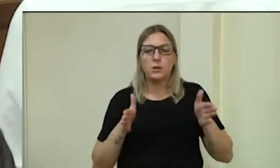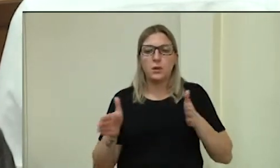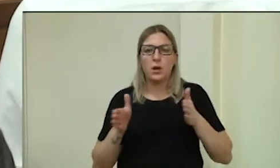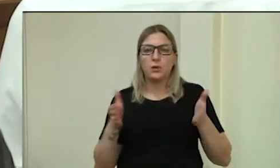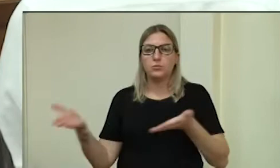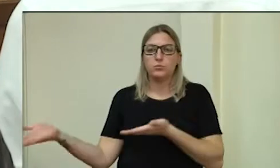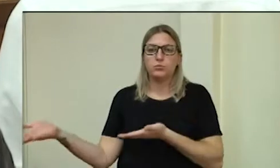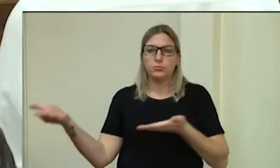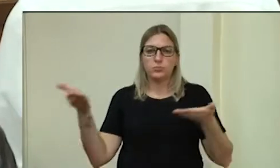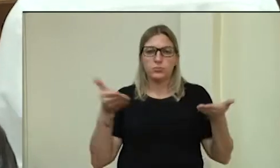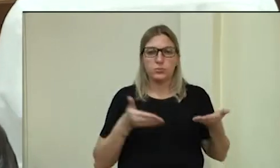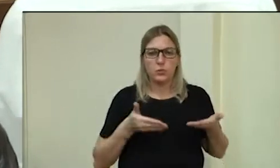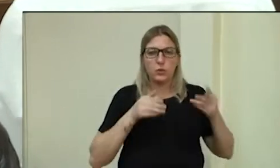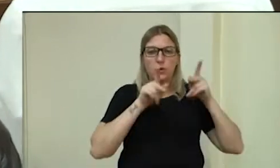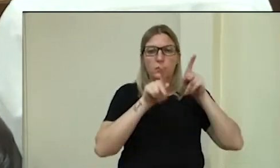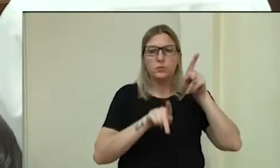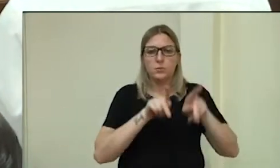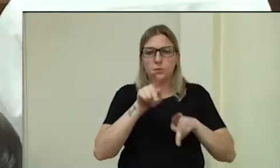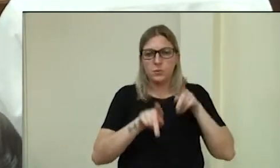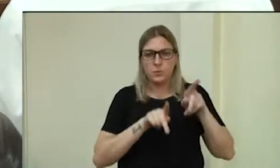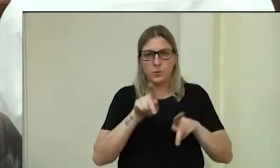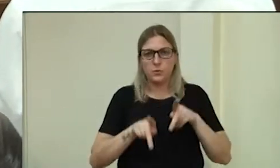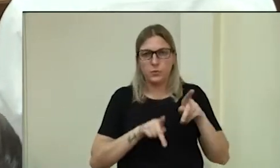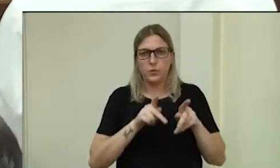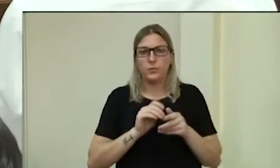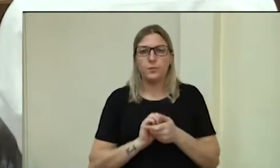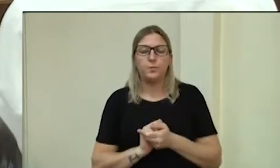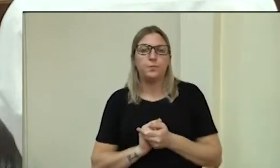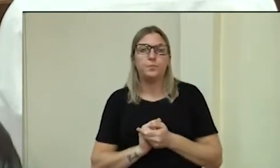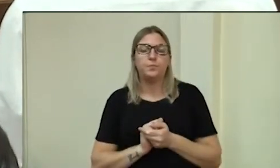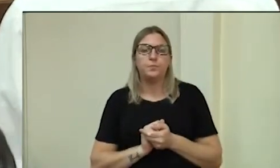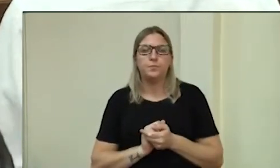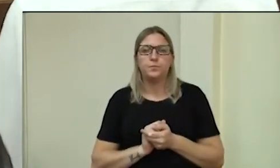mandato que me foi conferido pelo povo.